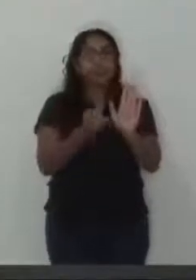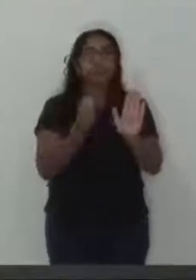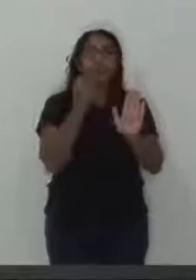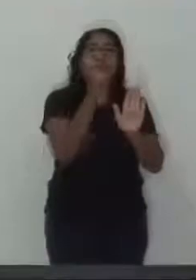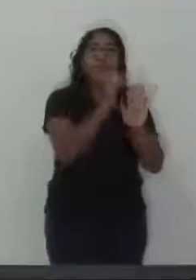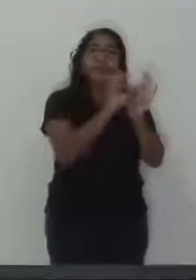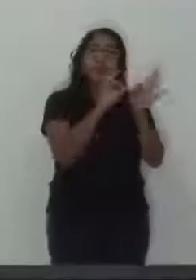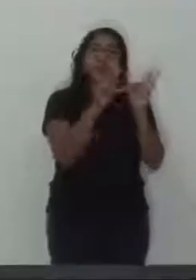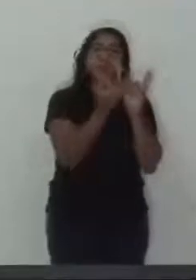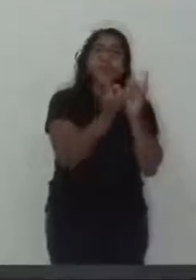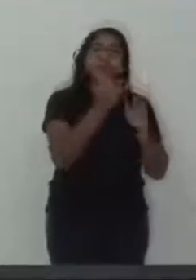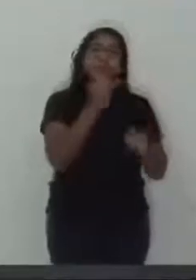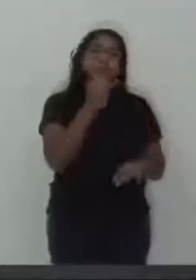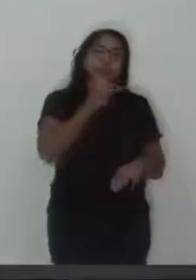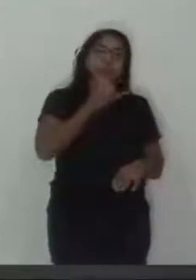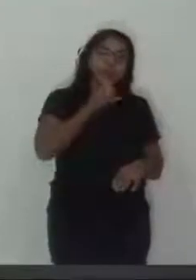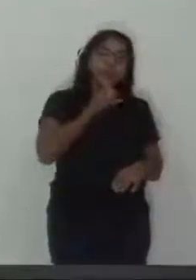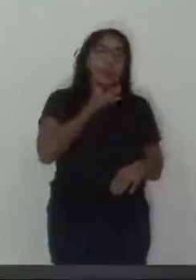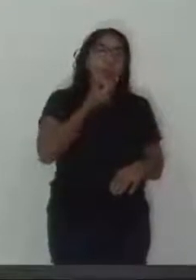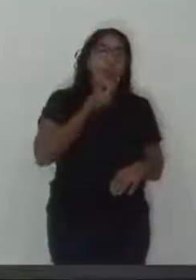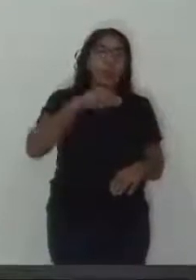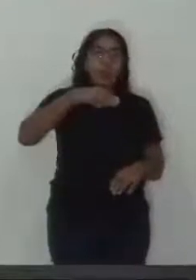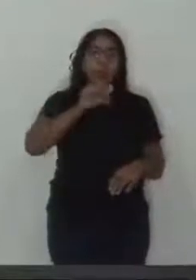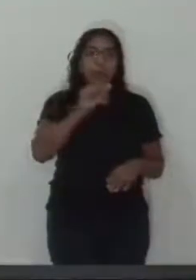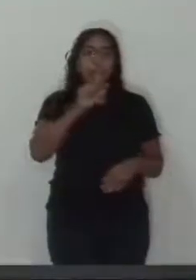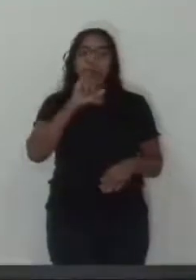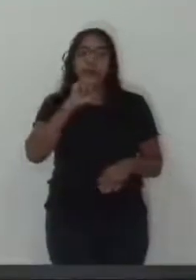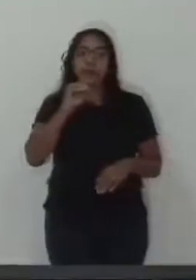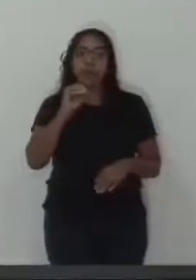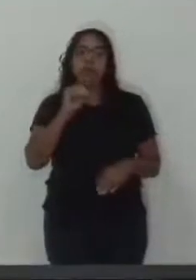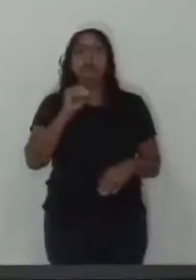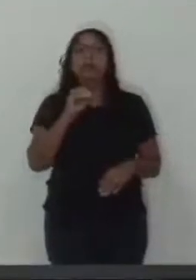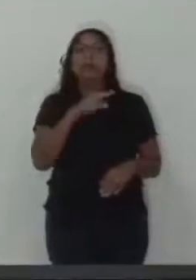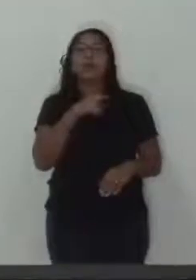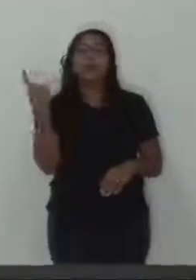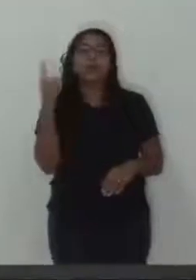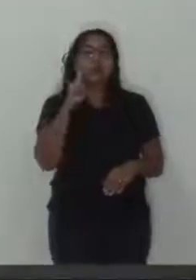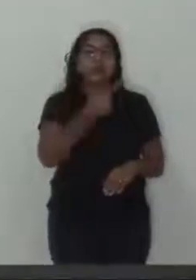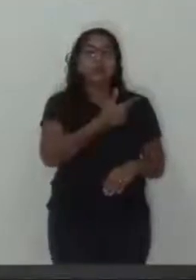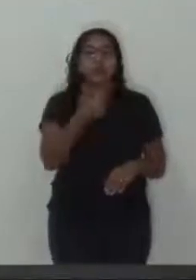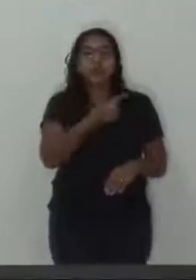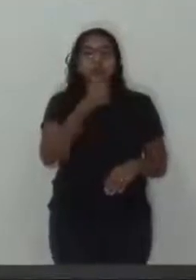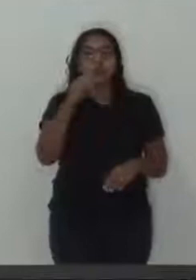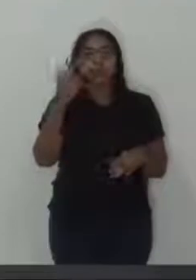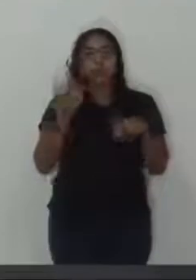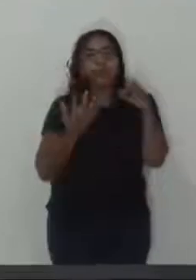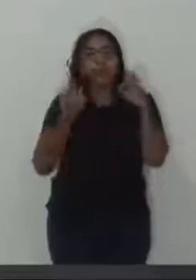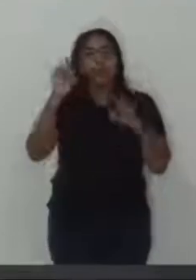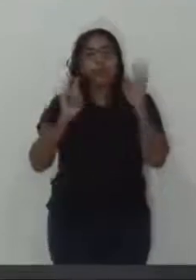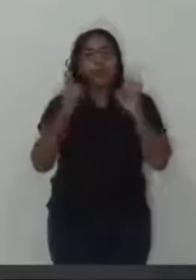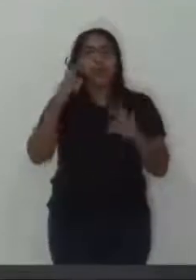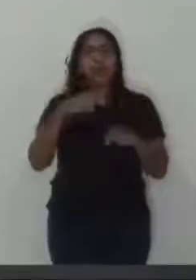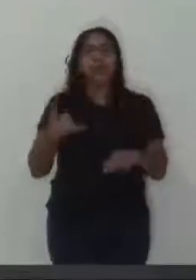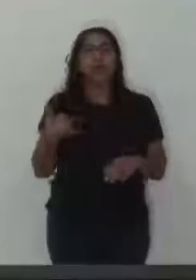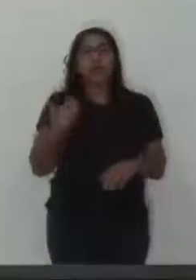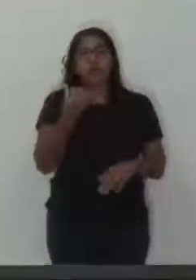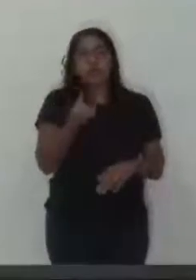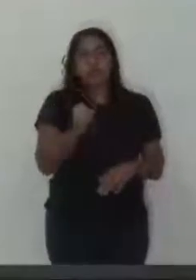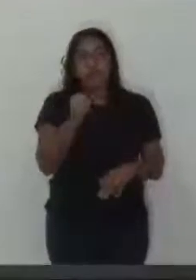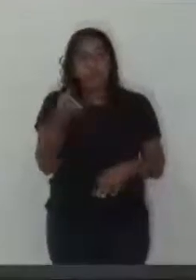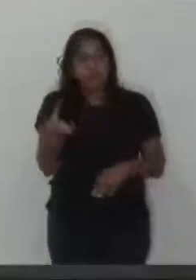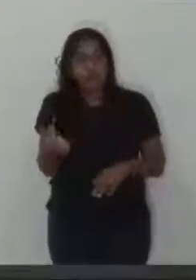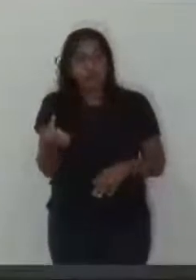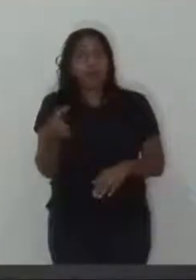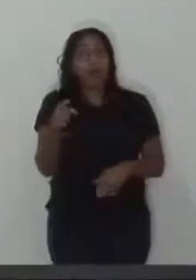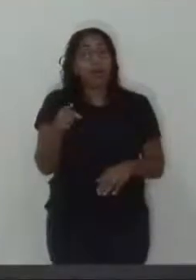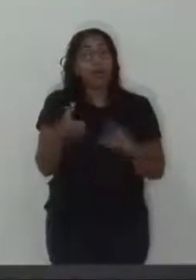apresenta moção de pesar a família do senhor Mário Garcia, falecido no dia 22 de fevereiro de 2020, aos 86 anos. O senhor